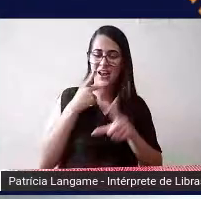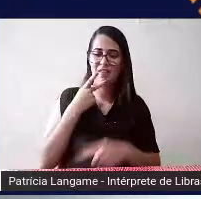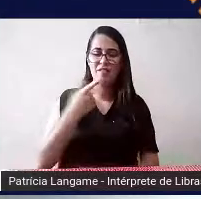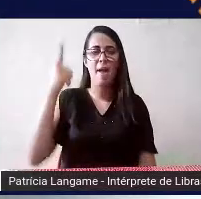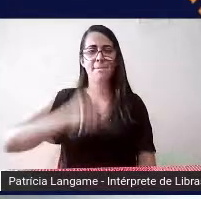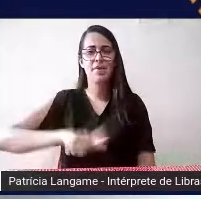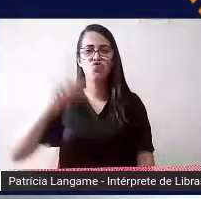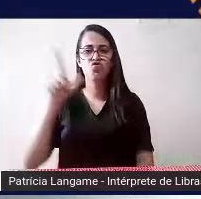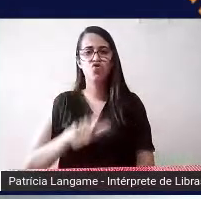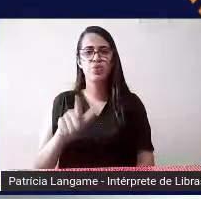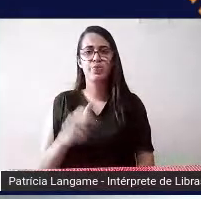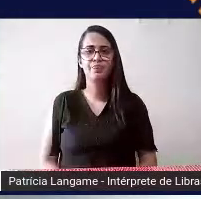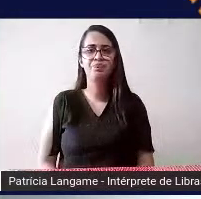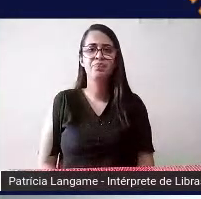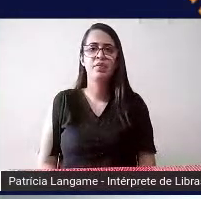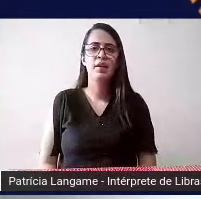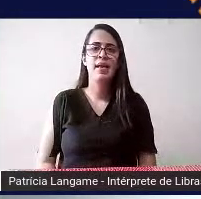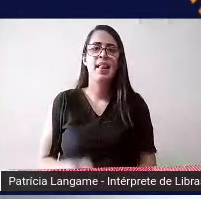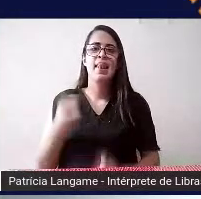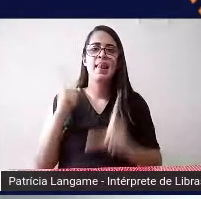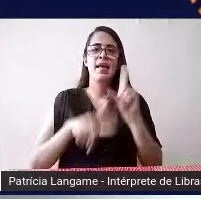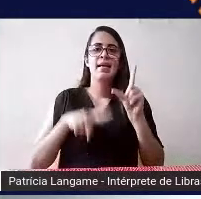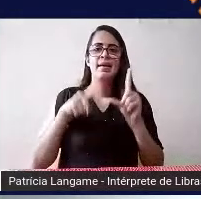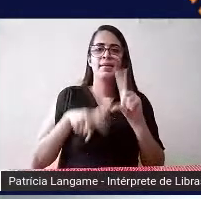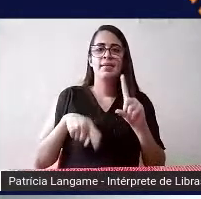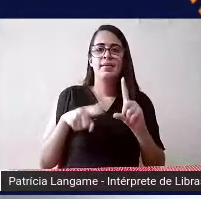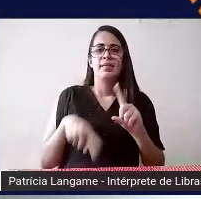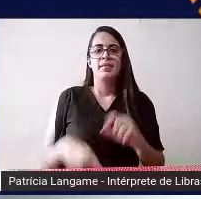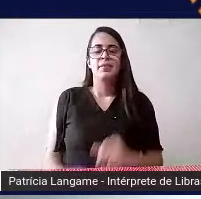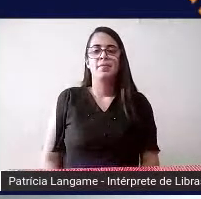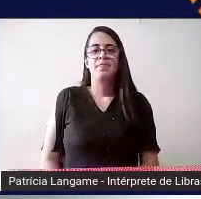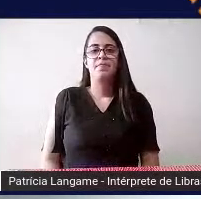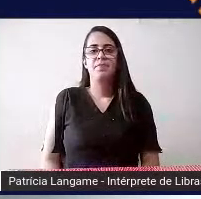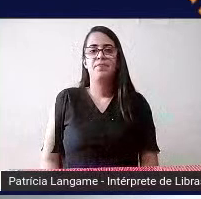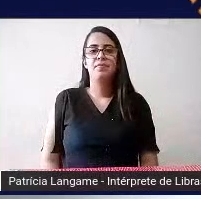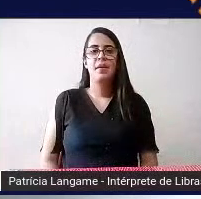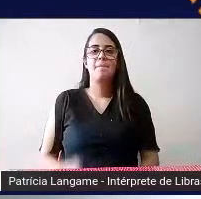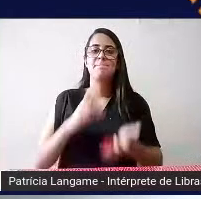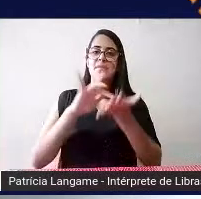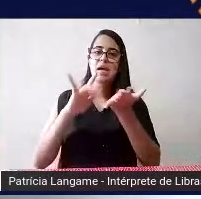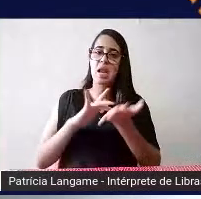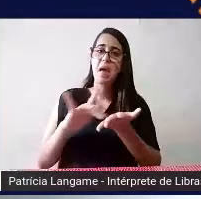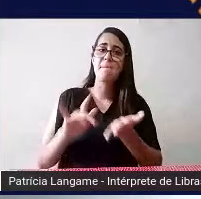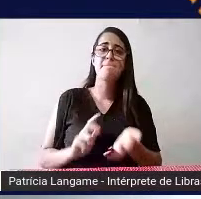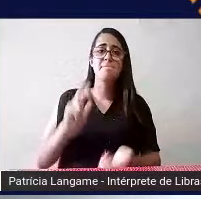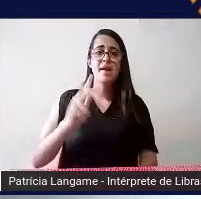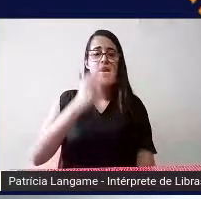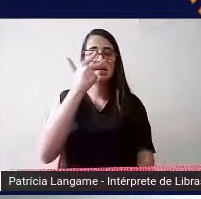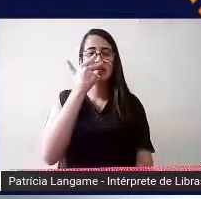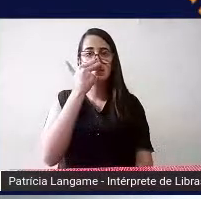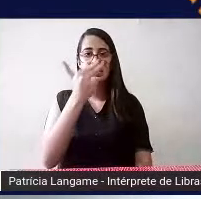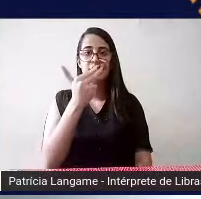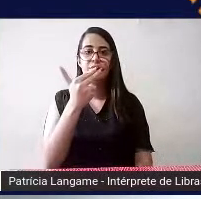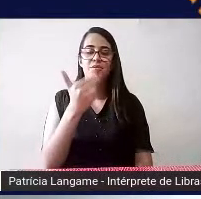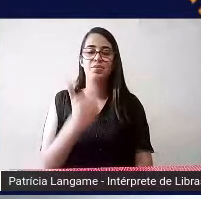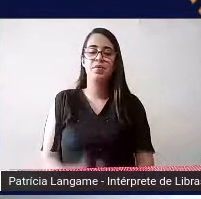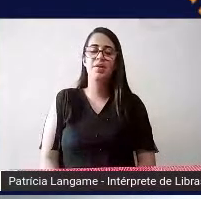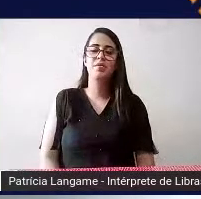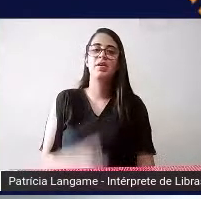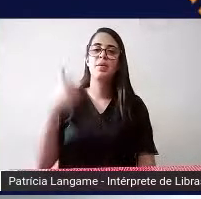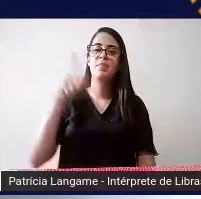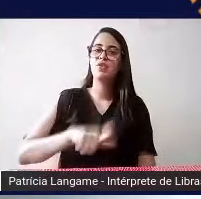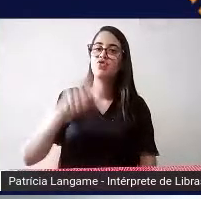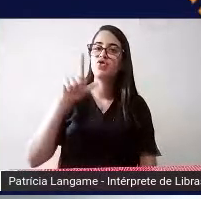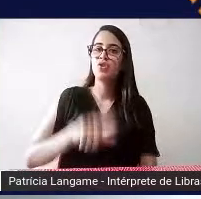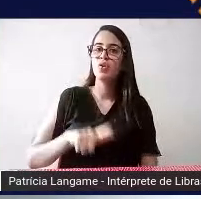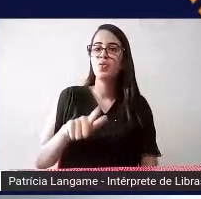ficava repetindo as letras do teclado e com o braile é um pouco parecido no curso de braile você vai ficar repetindo a letra